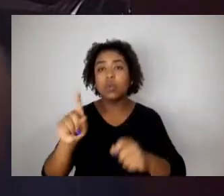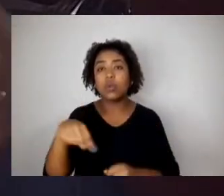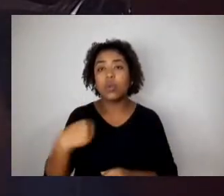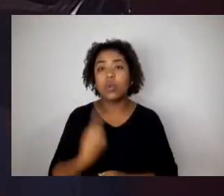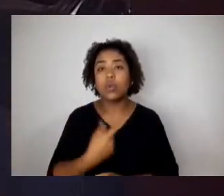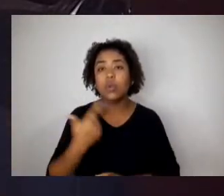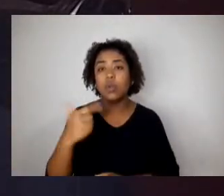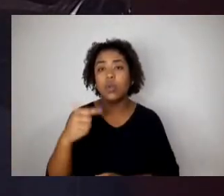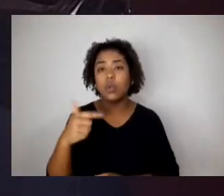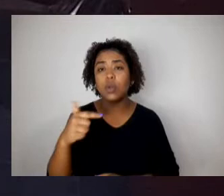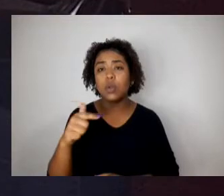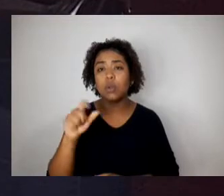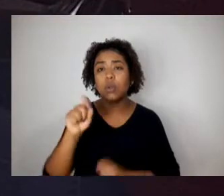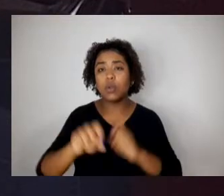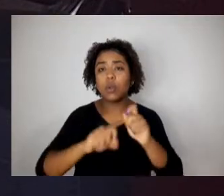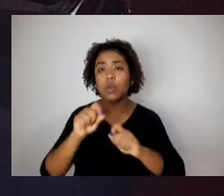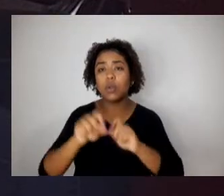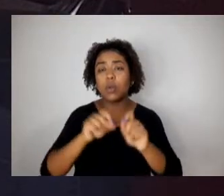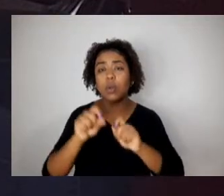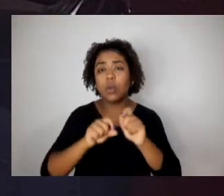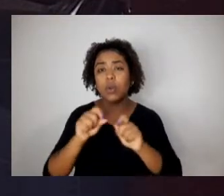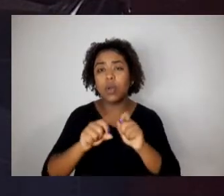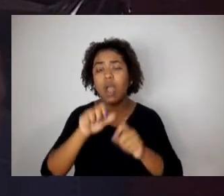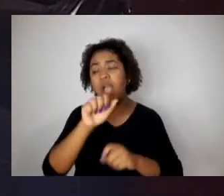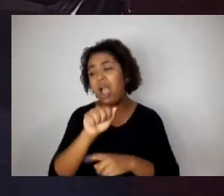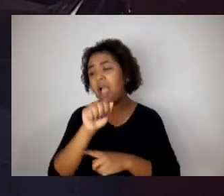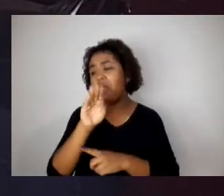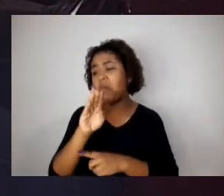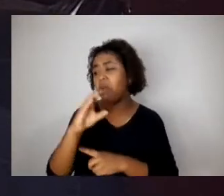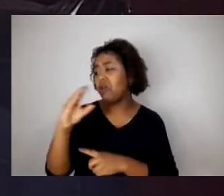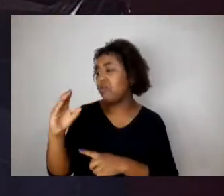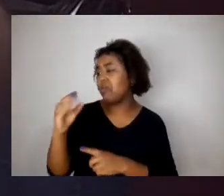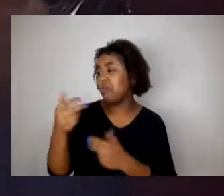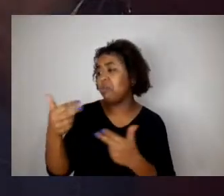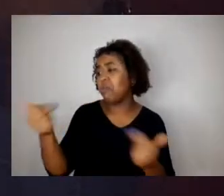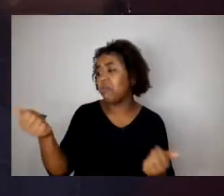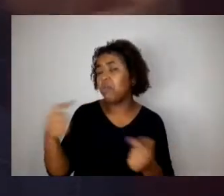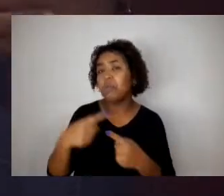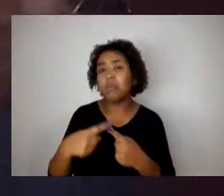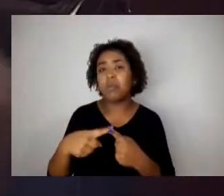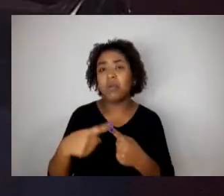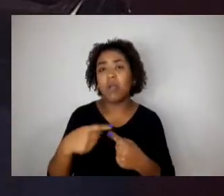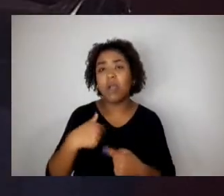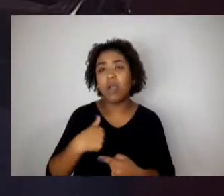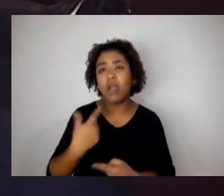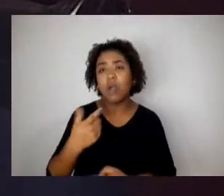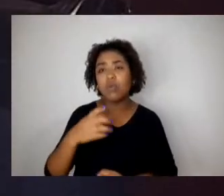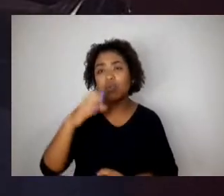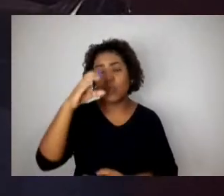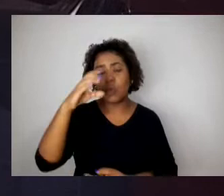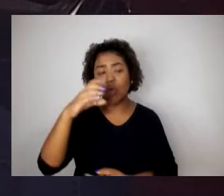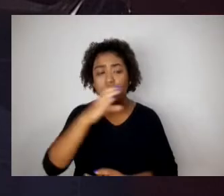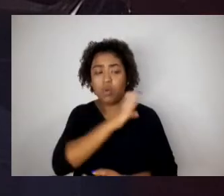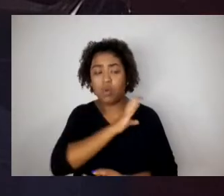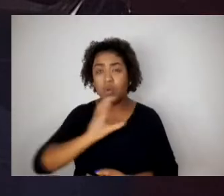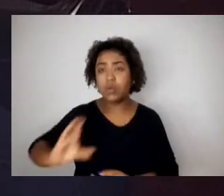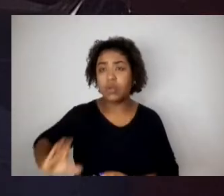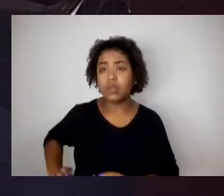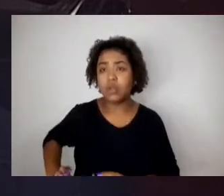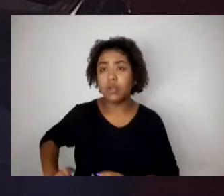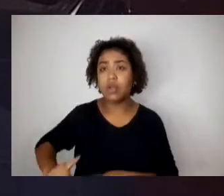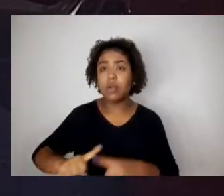B ou C, até porque eu sou uma pessoa cristã, mas o Estado é laico, e eu tenho que respeitar aquele que não é. Então,